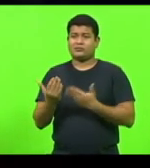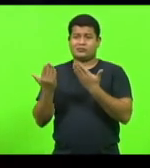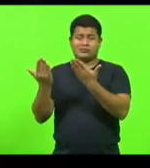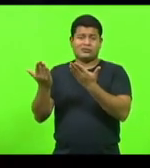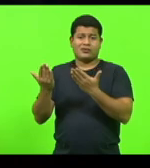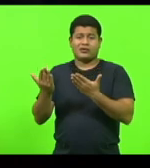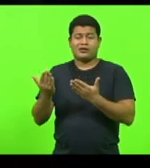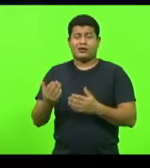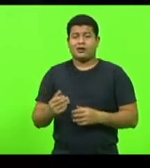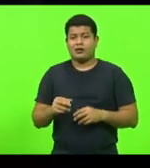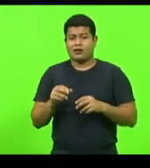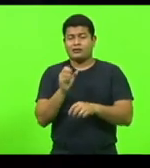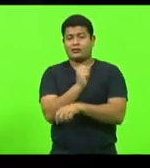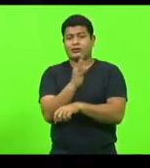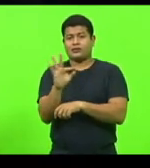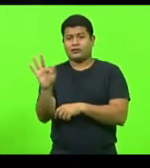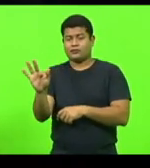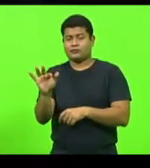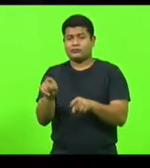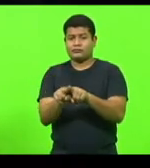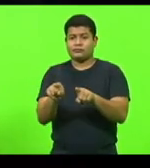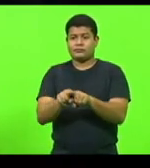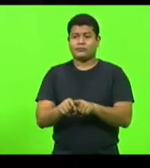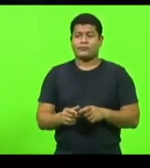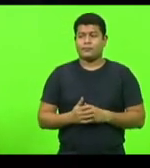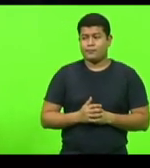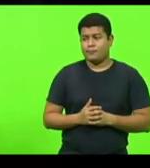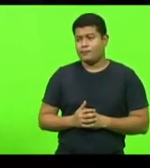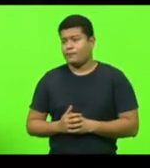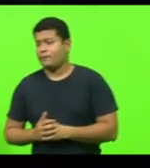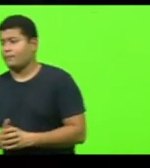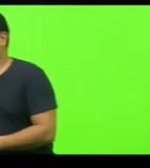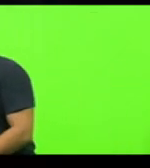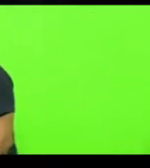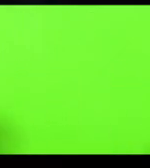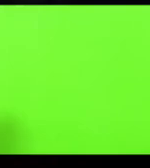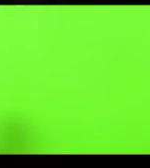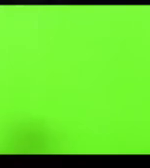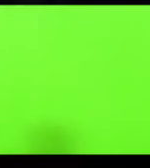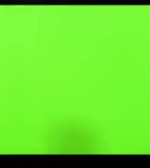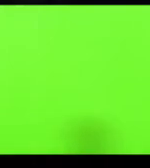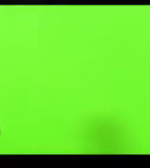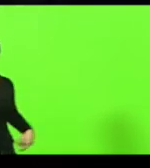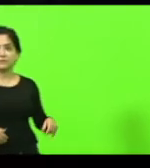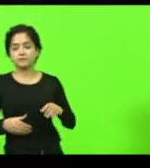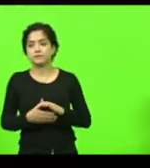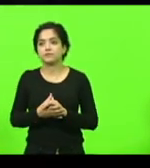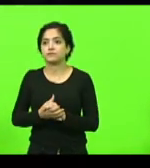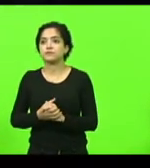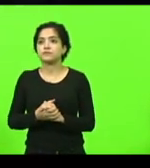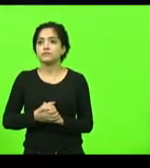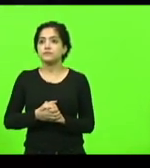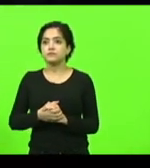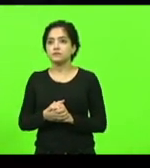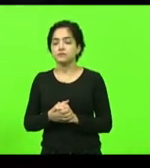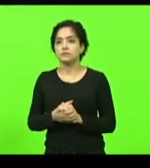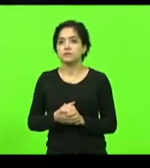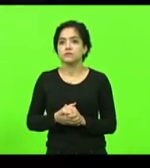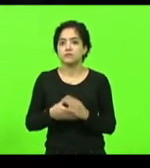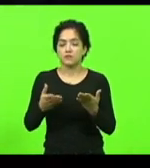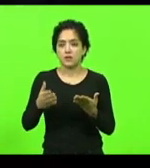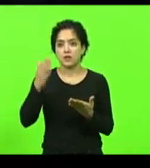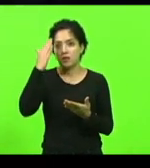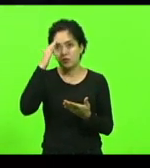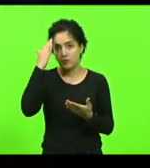Federal. E eu também quero manifestar meu voto contrário a essa moção. entendo as intenções do Floriano,